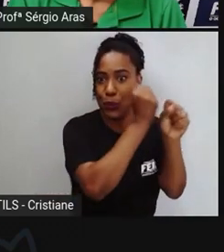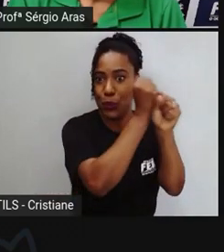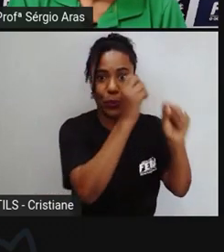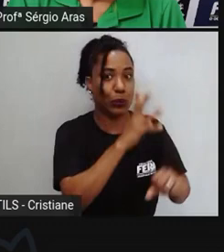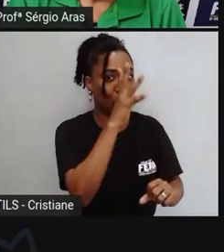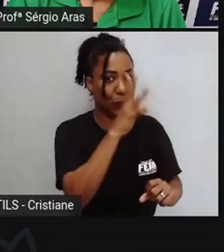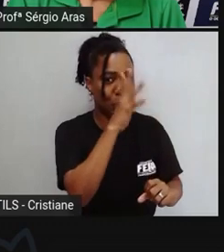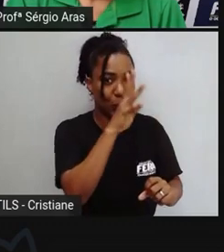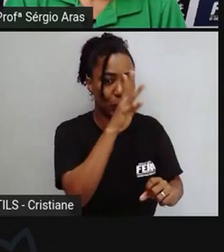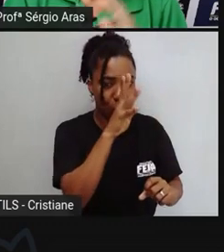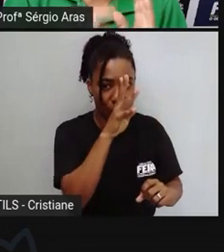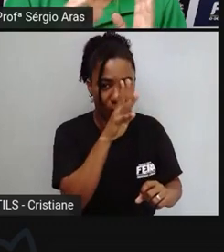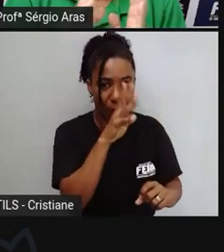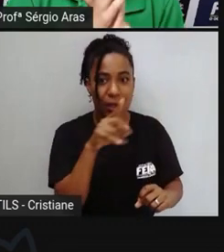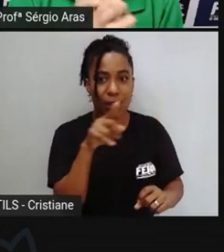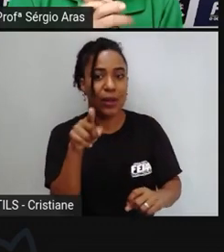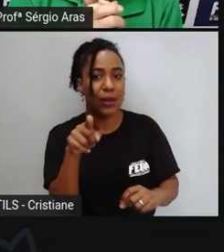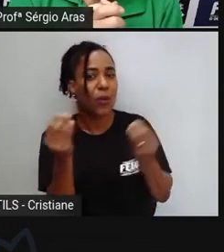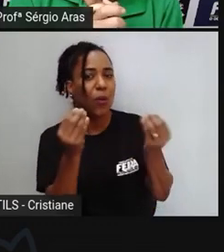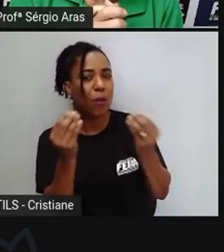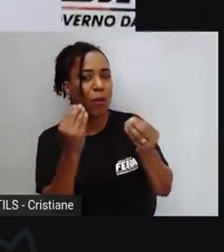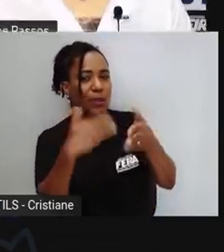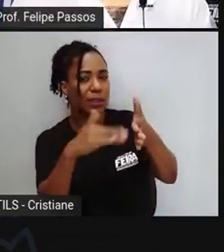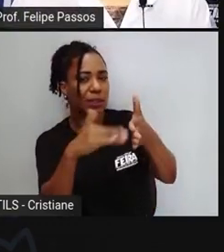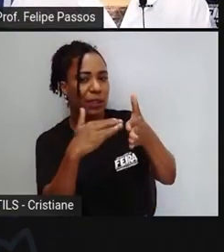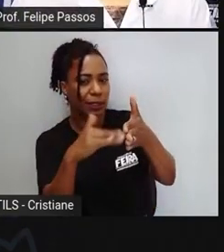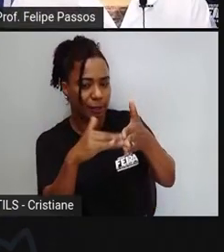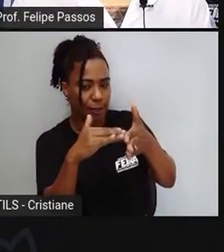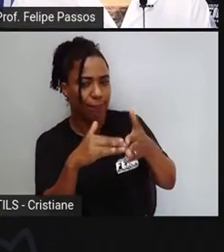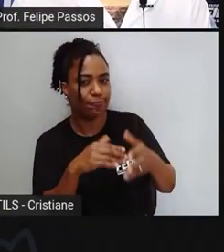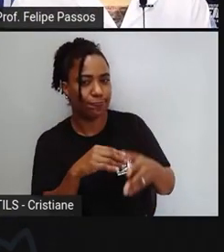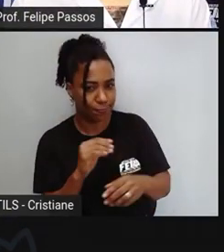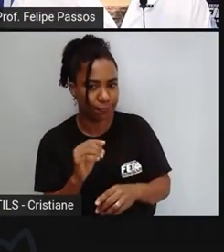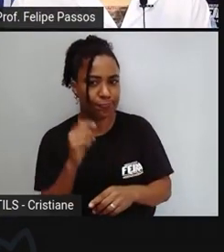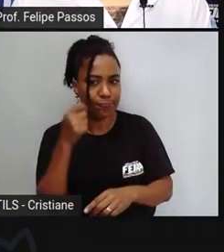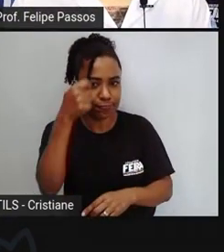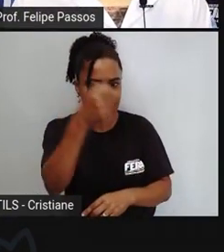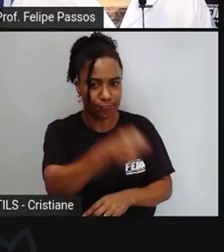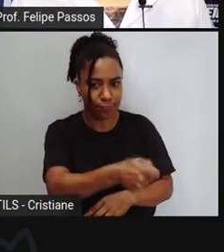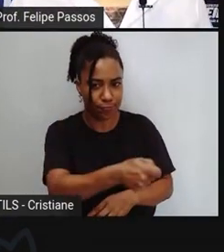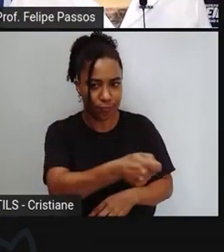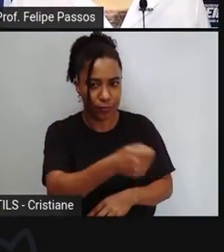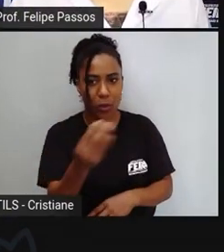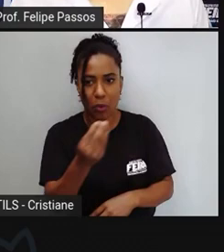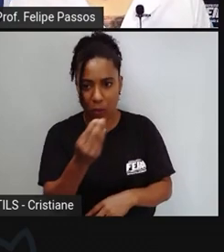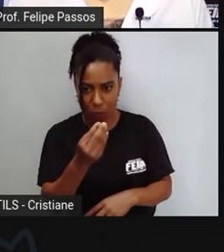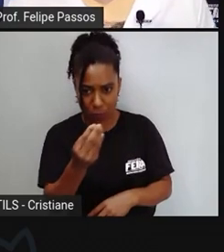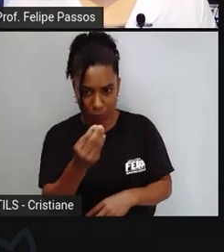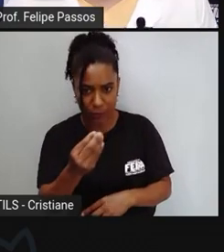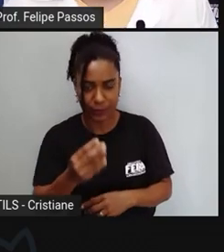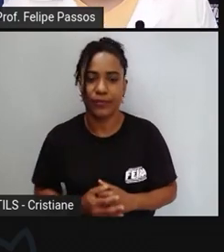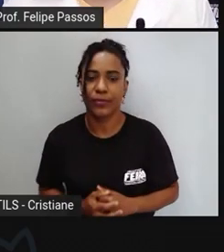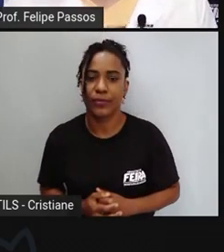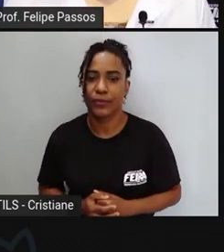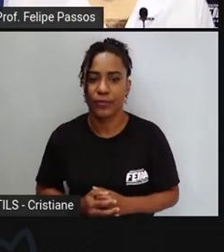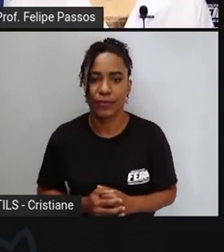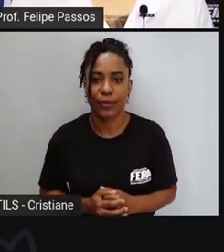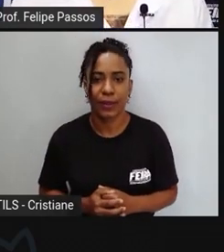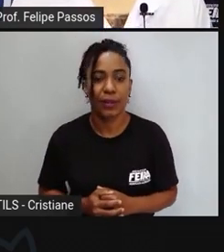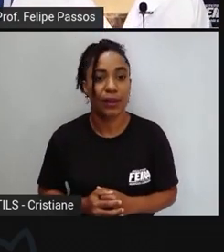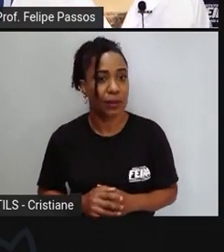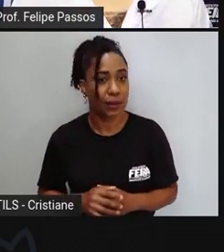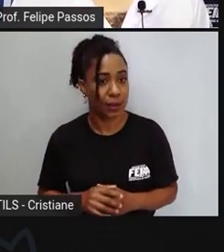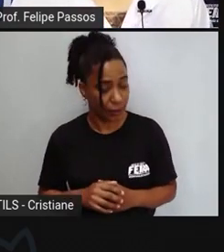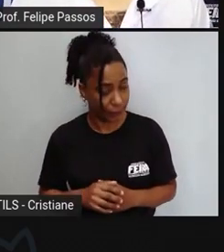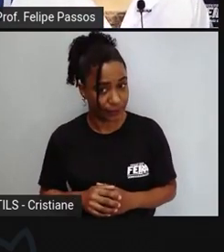das áreas alagadas bem dentro das observações que nós estamos